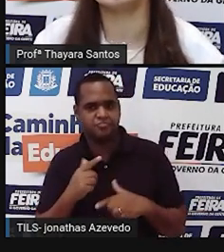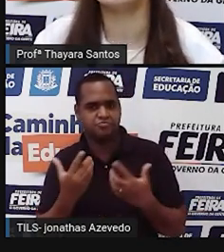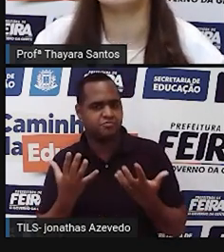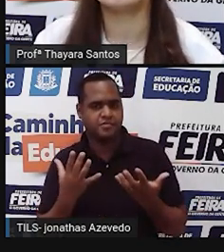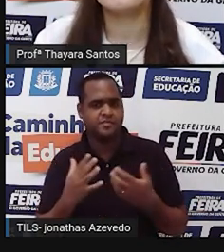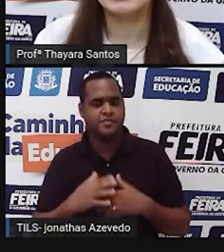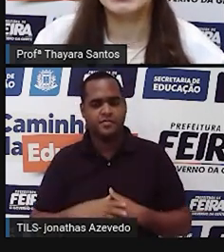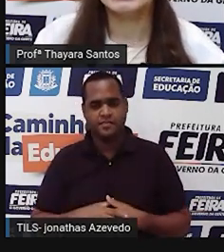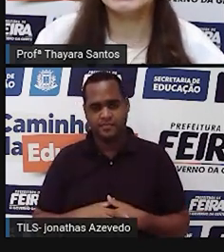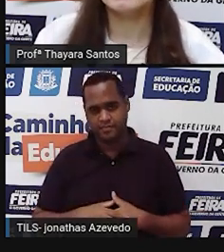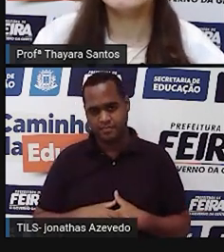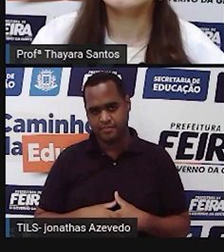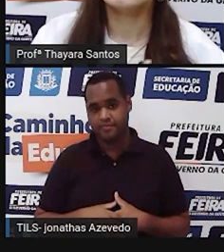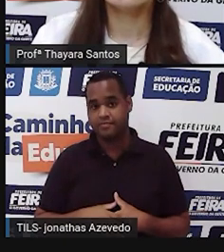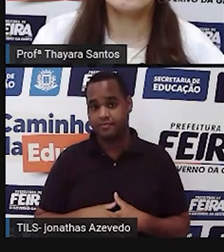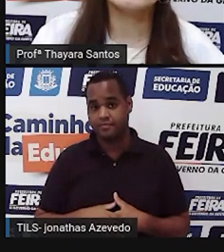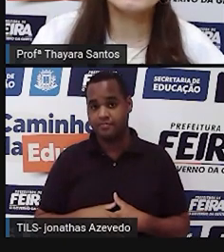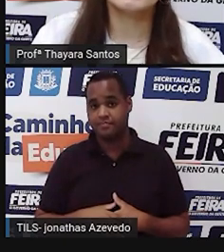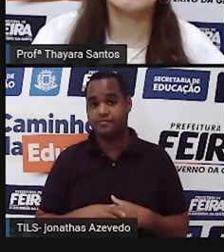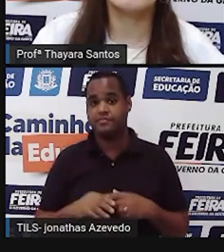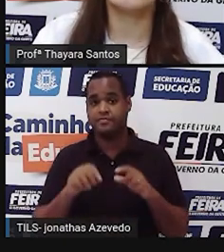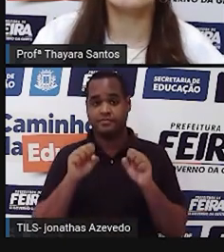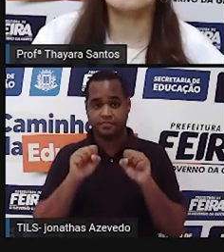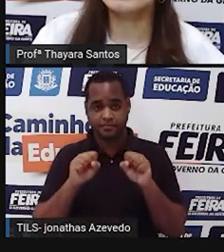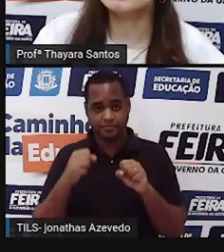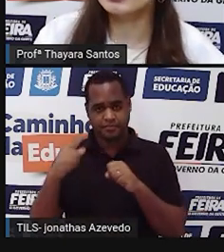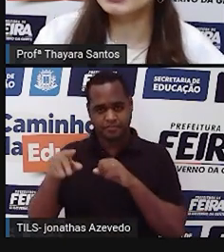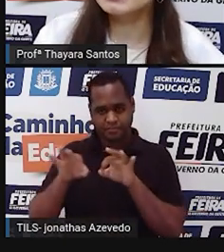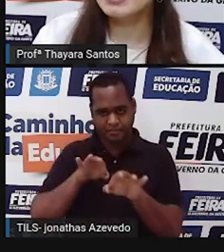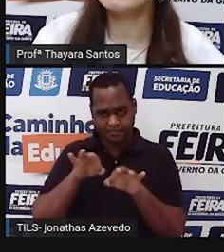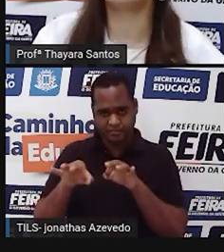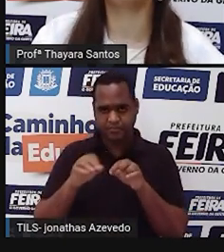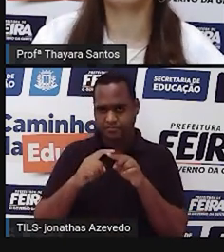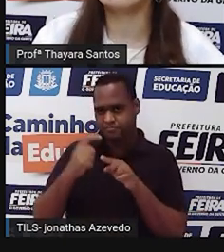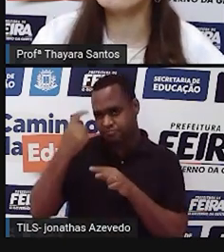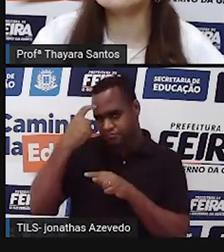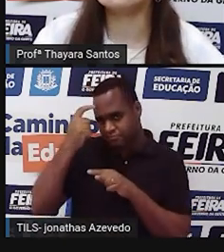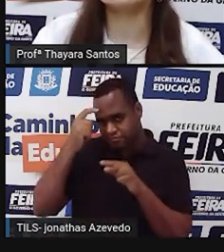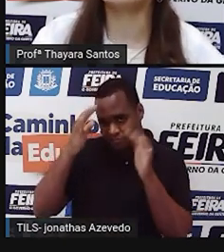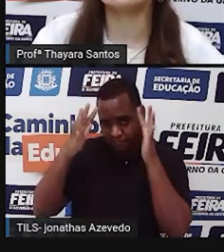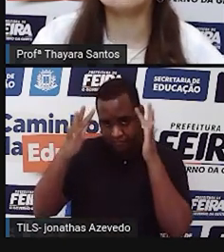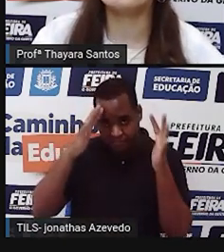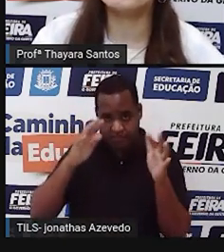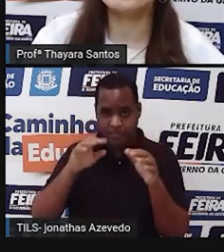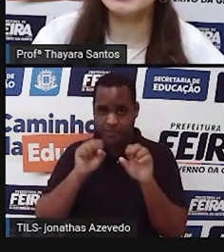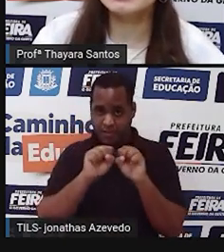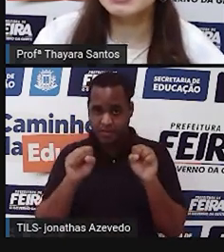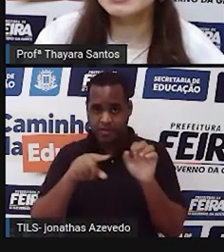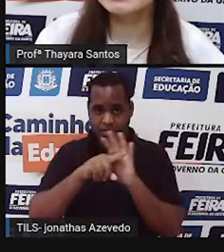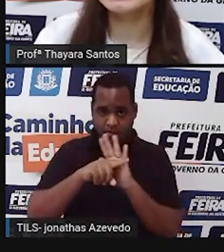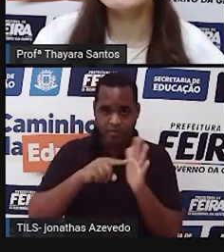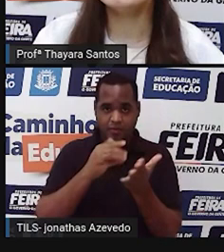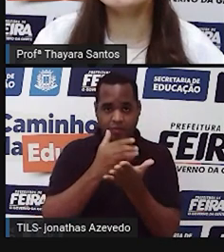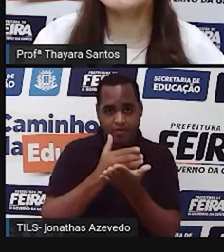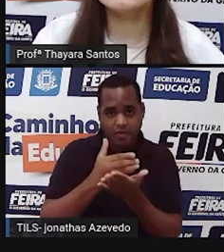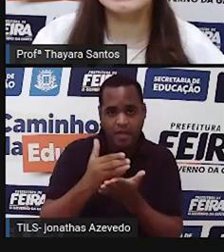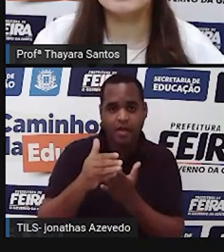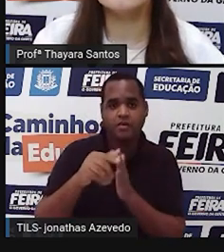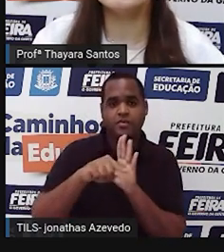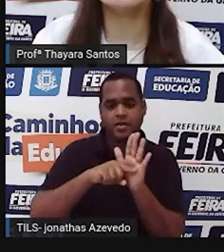coisa. E pode ser também um processo organizado, lógico e sistemático de pesquisa,